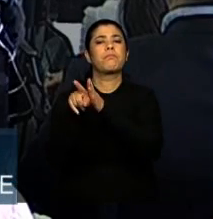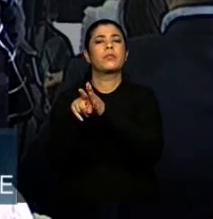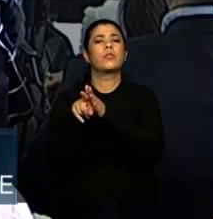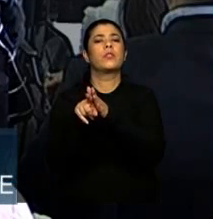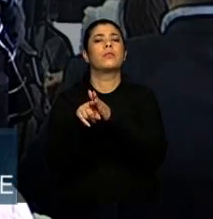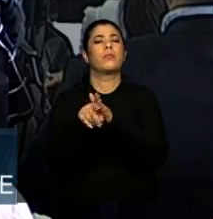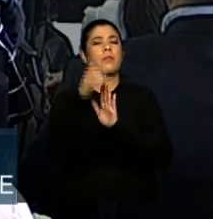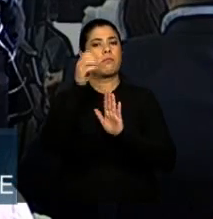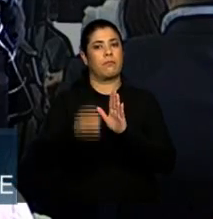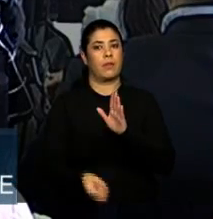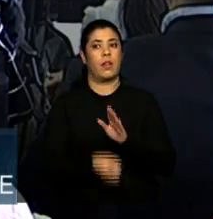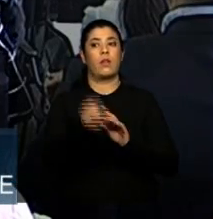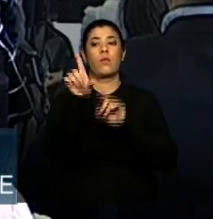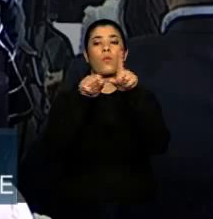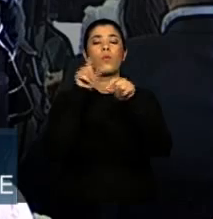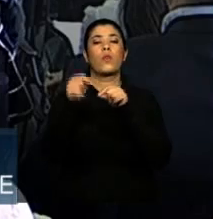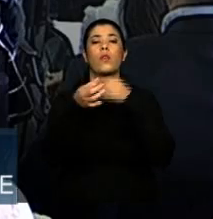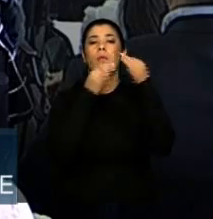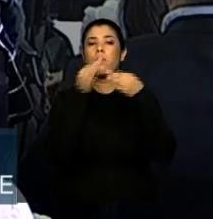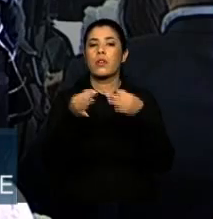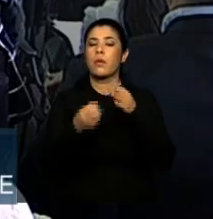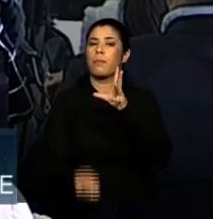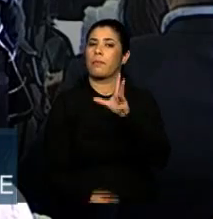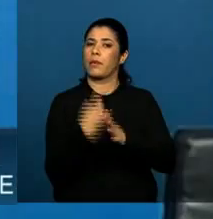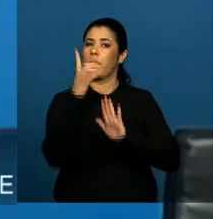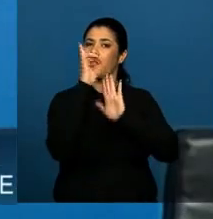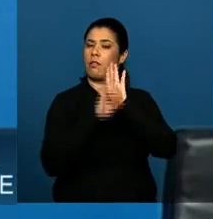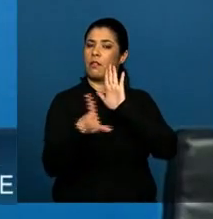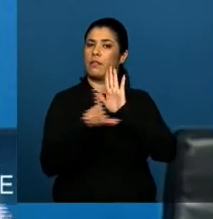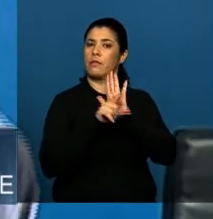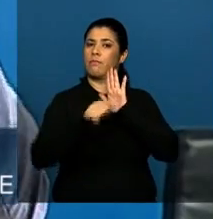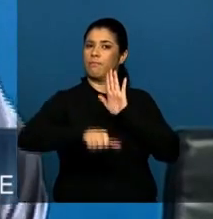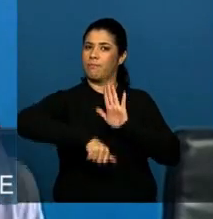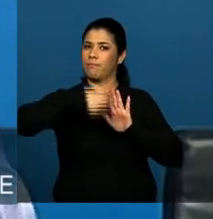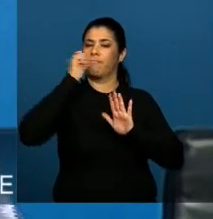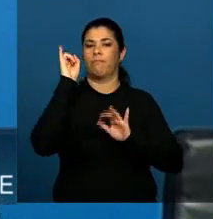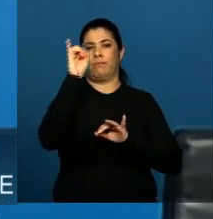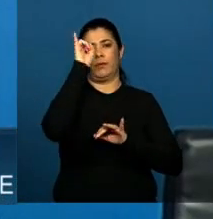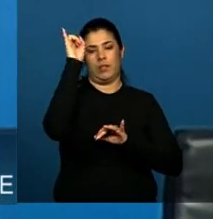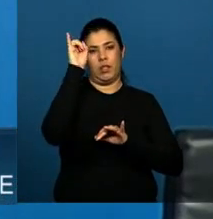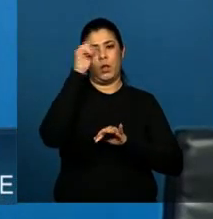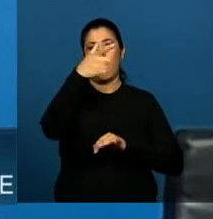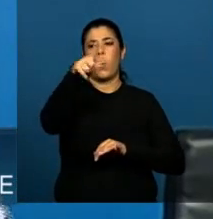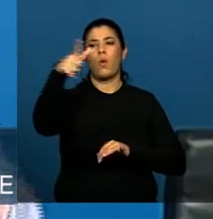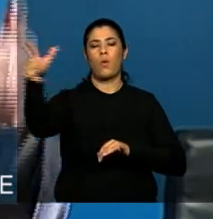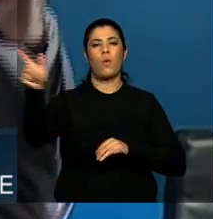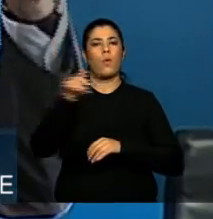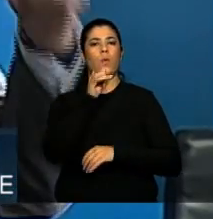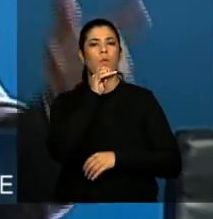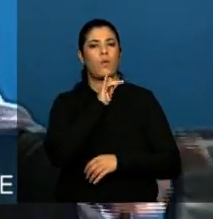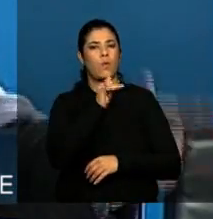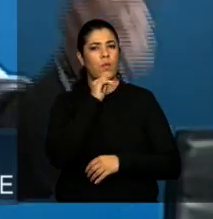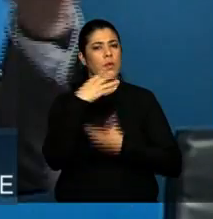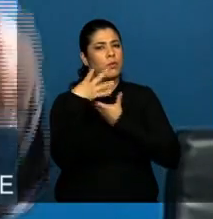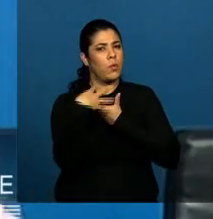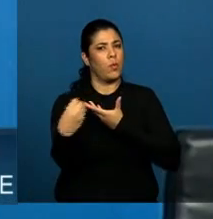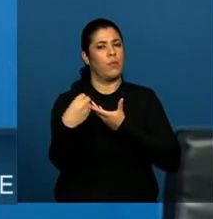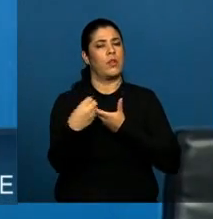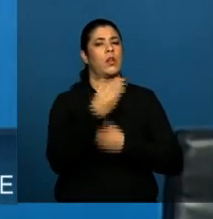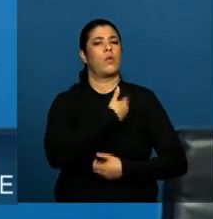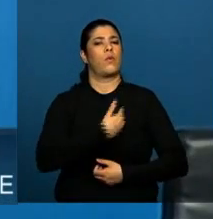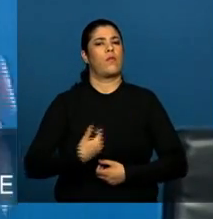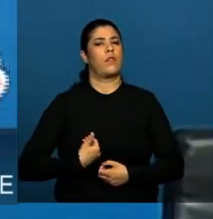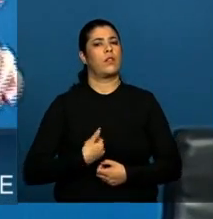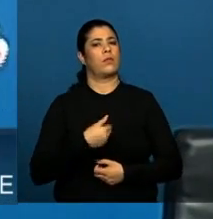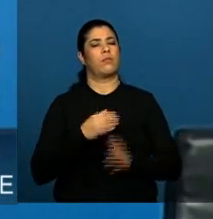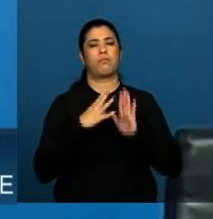um decreto regulamentando uma lei. Isso precisa ser remarcado. É um exemplo para os demais governantes brasileiros, governadores, prefeitos.